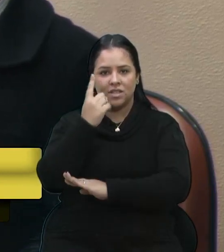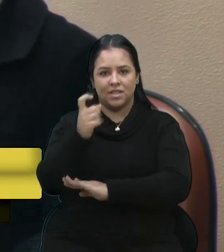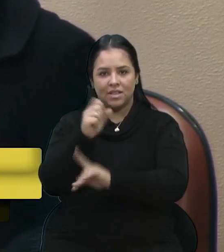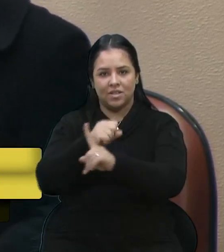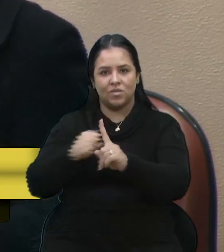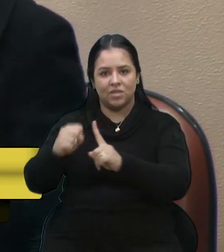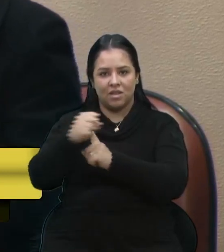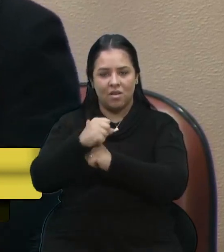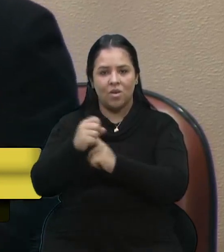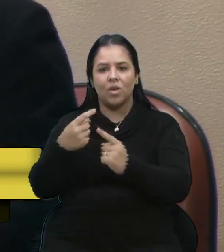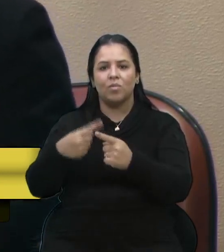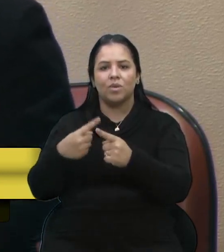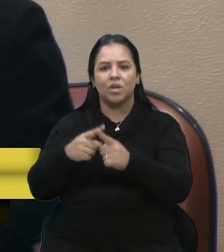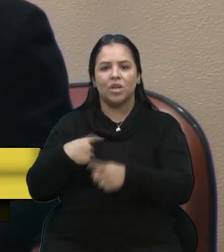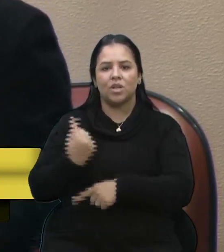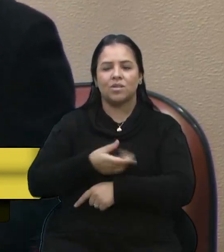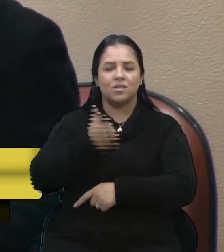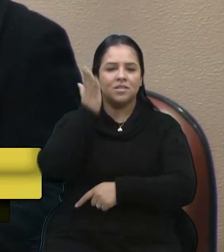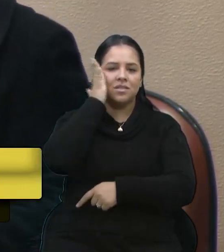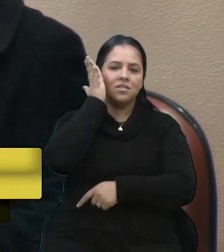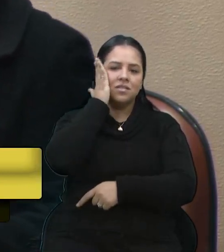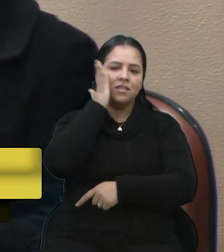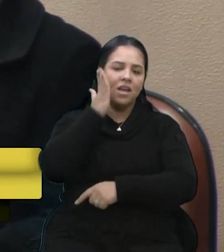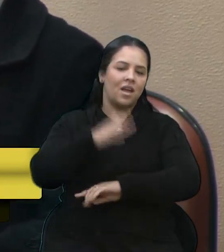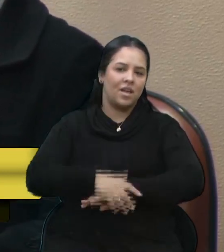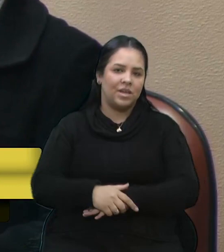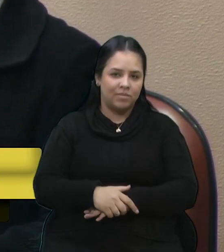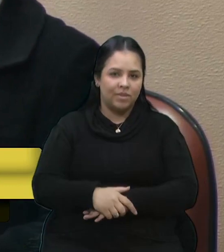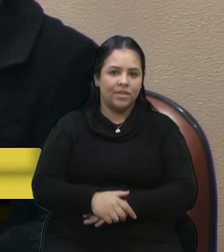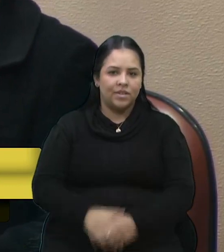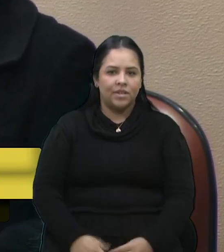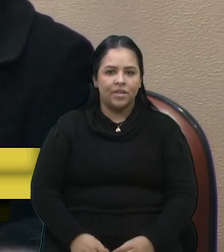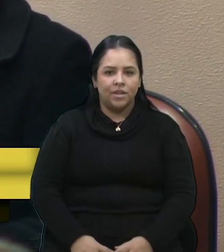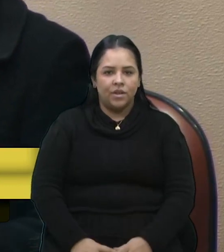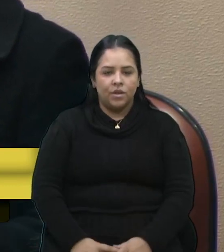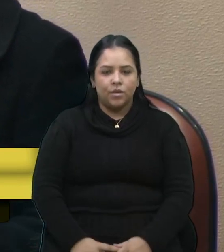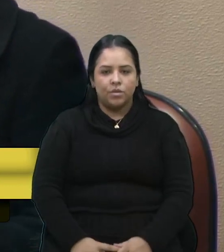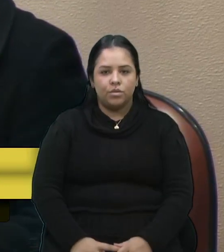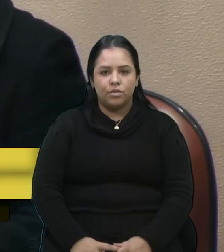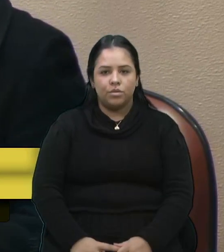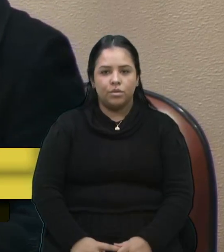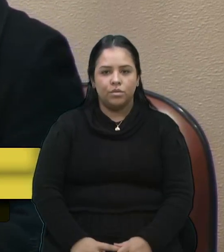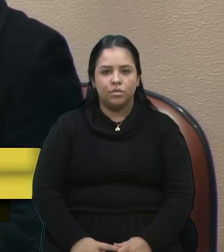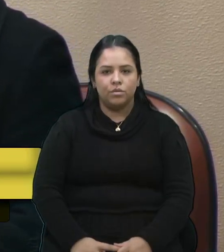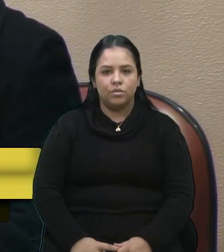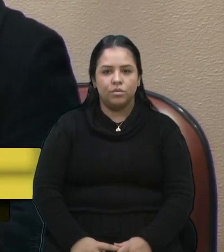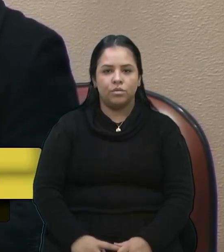o quanto nós temos, de uma certa forma,